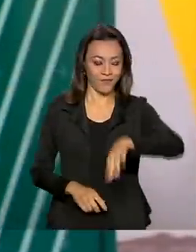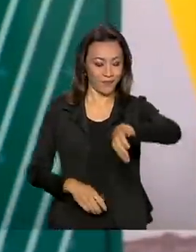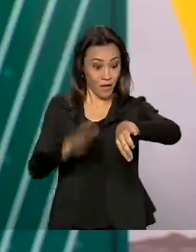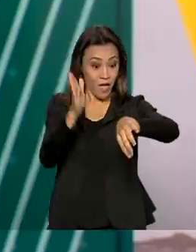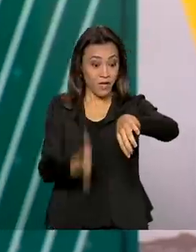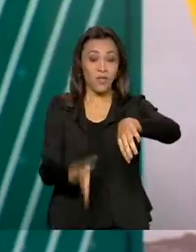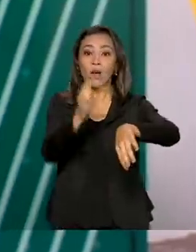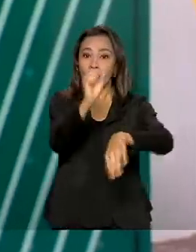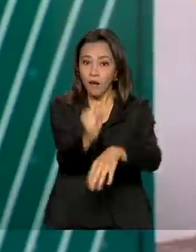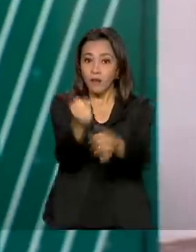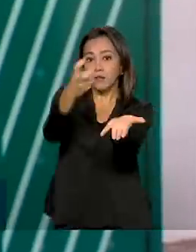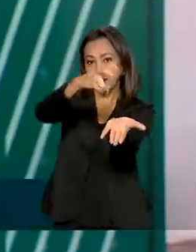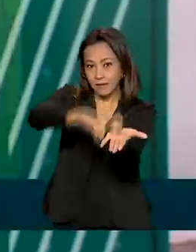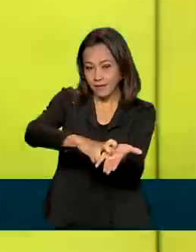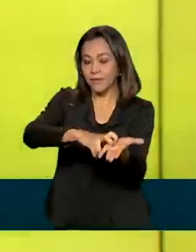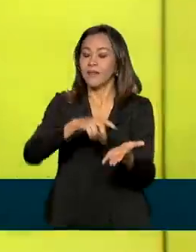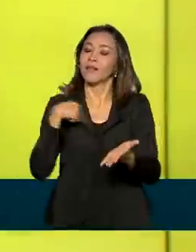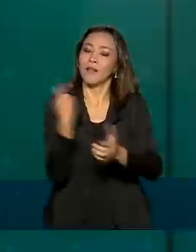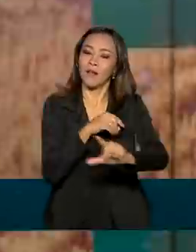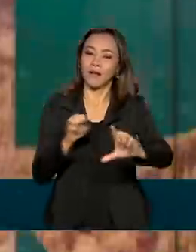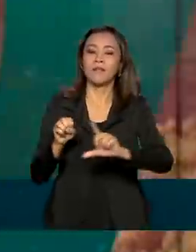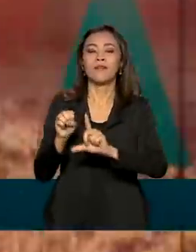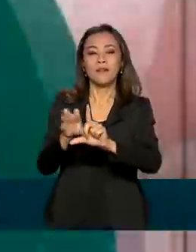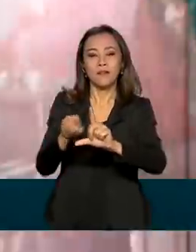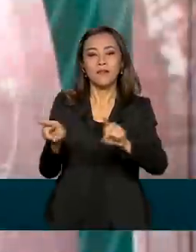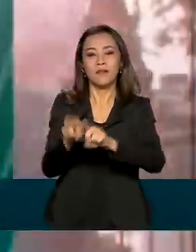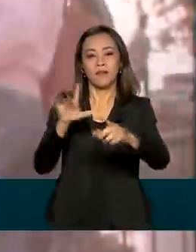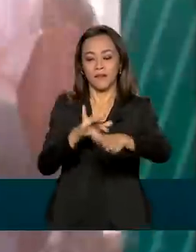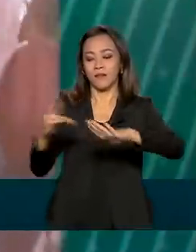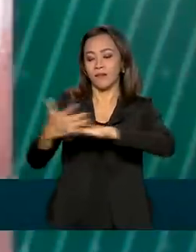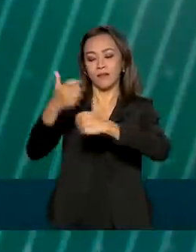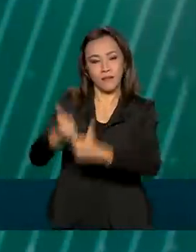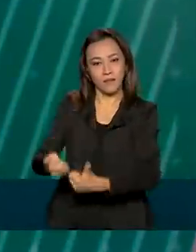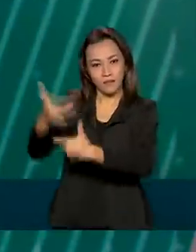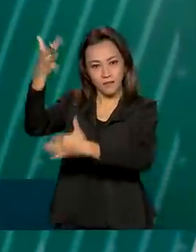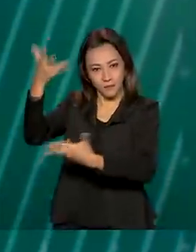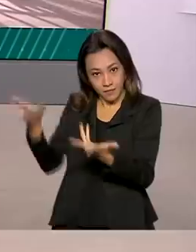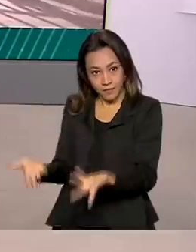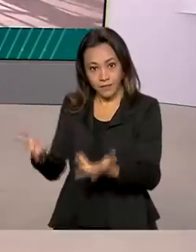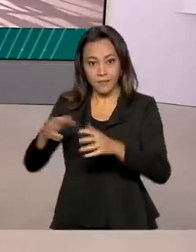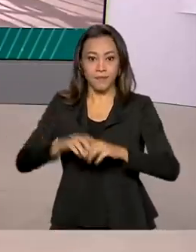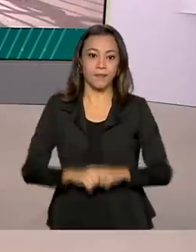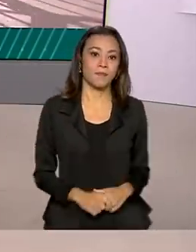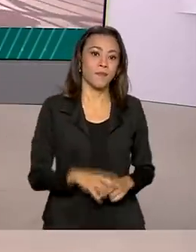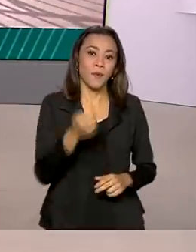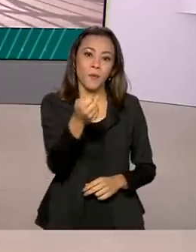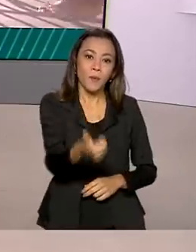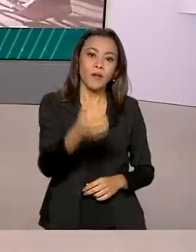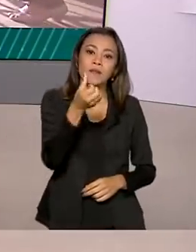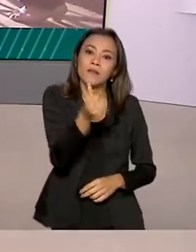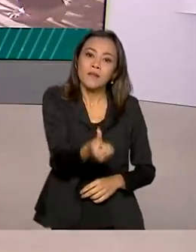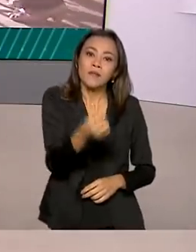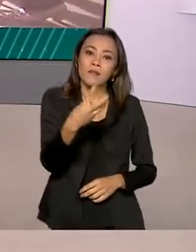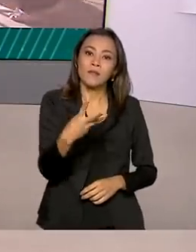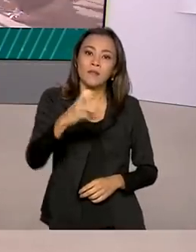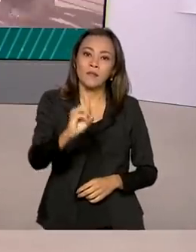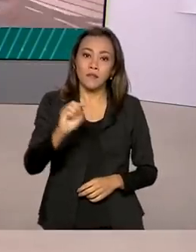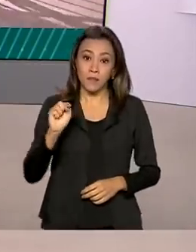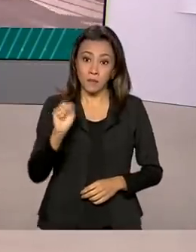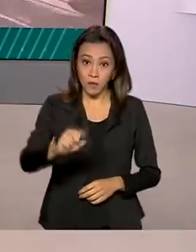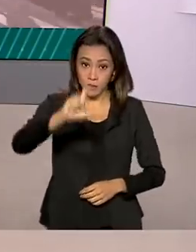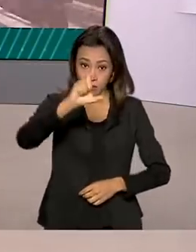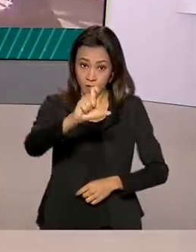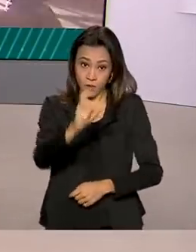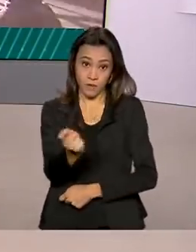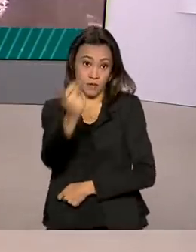Agora são 8 horas da manhã e estamos ao vivo também pelas nossas redes sociais. Quase 630 mil doses